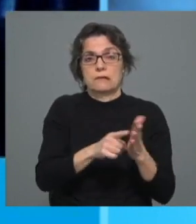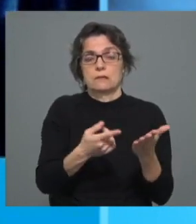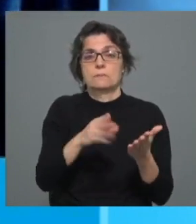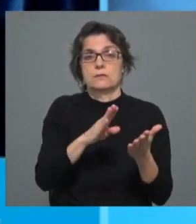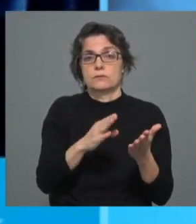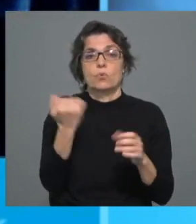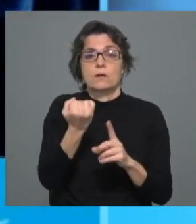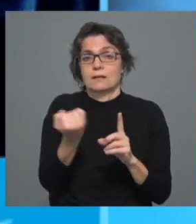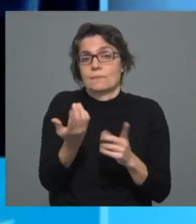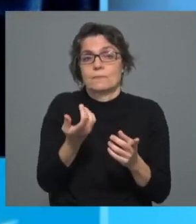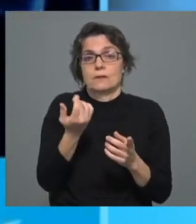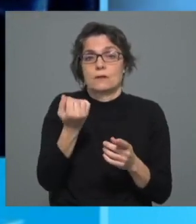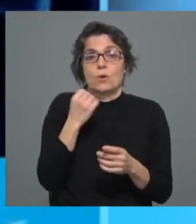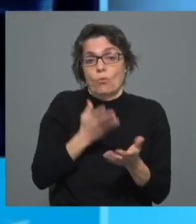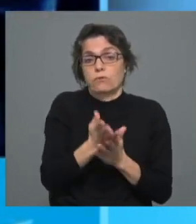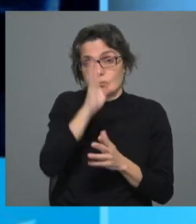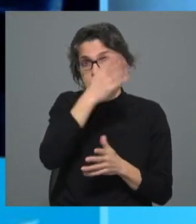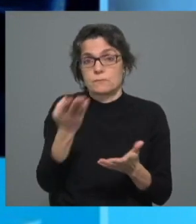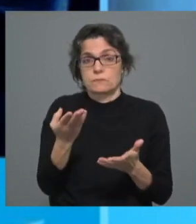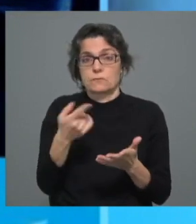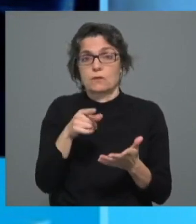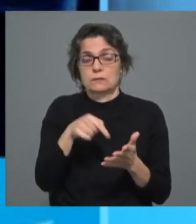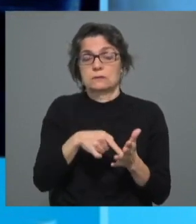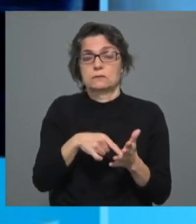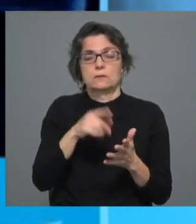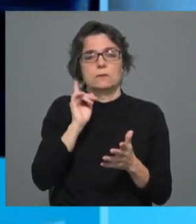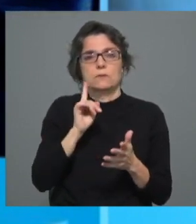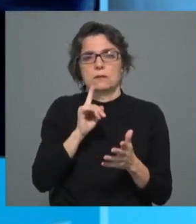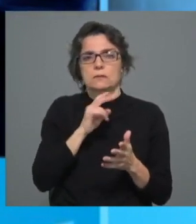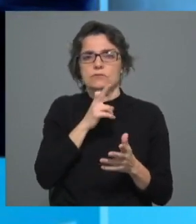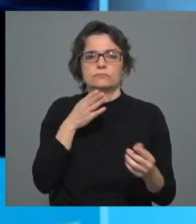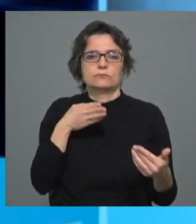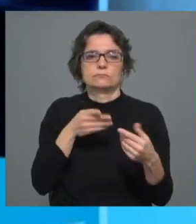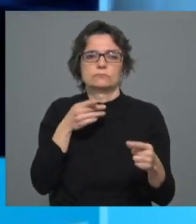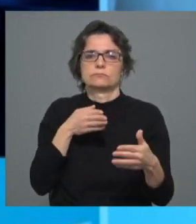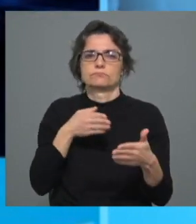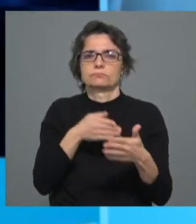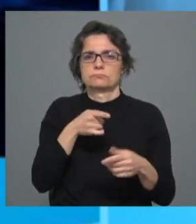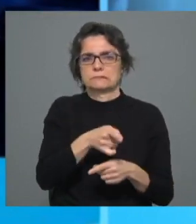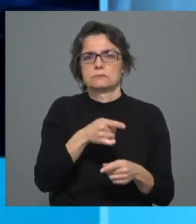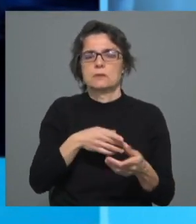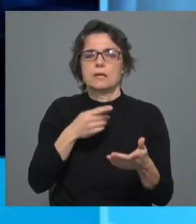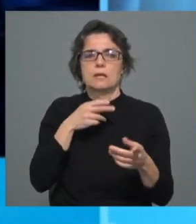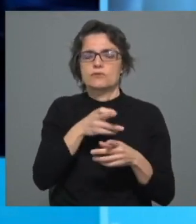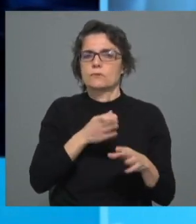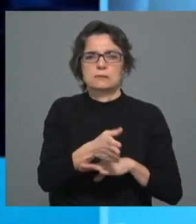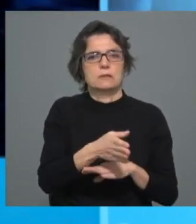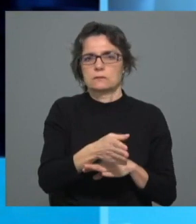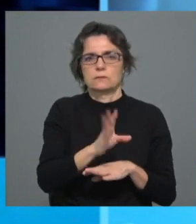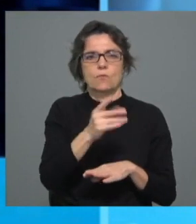é que haja resposta pronta quando ele acontece. Portanto, há aí uma